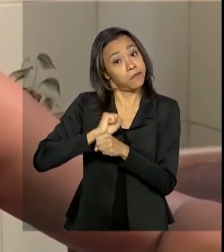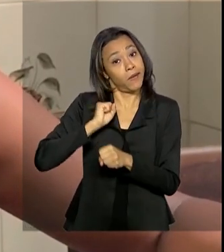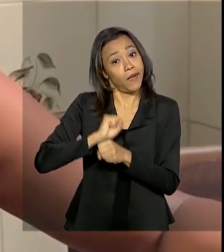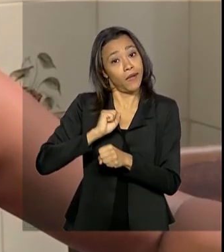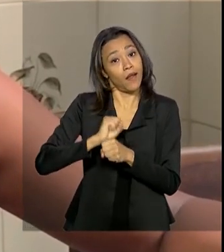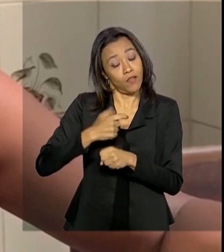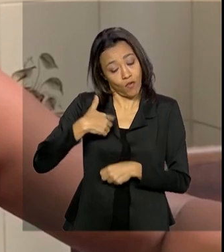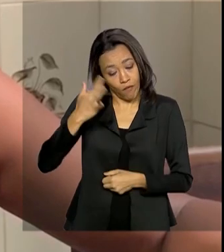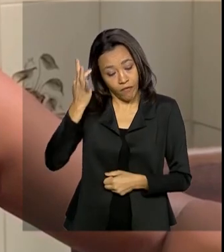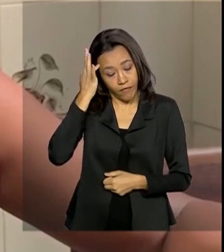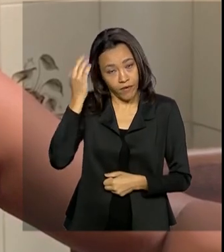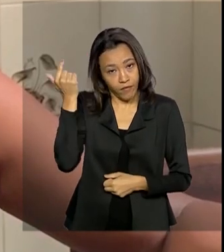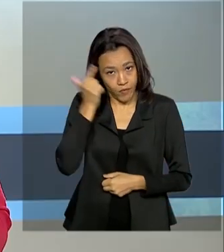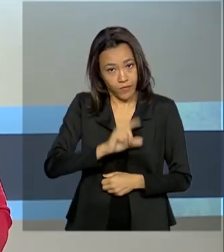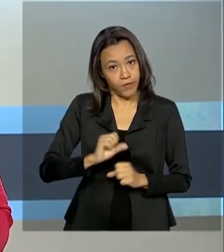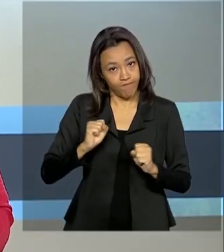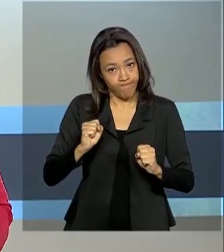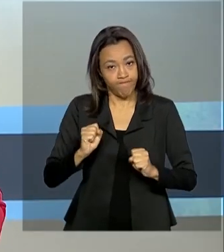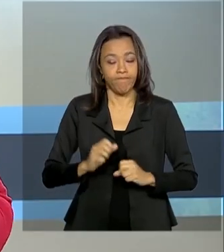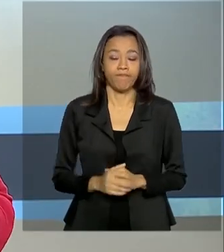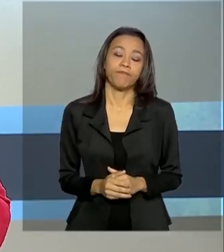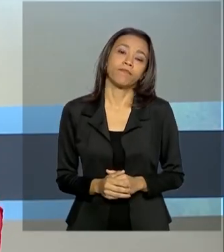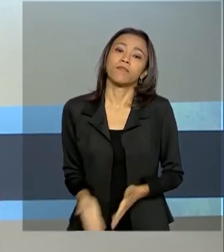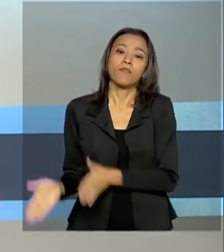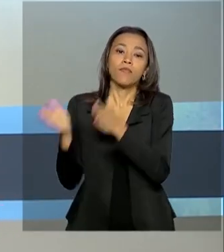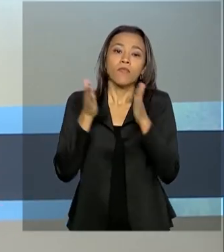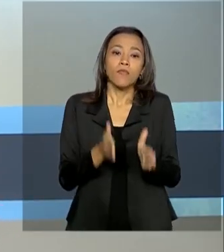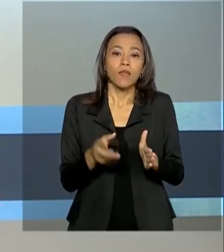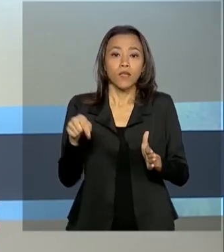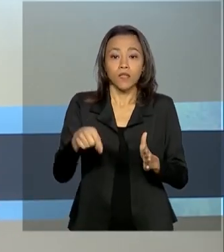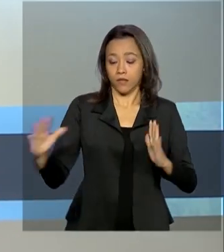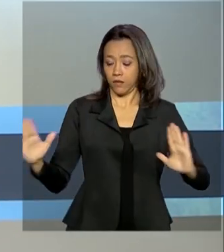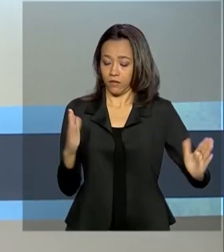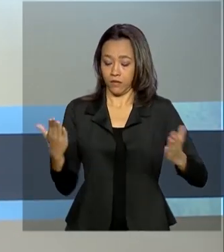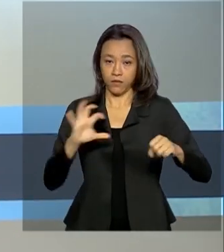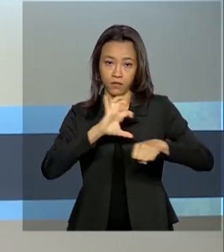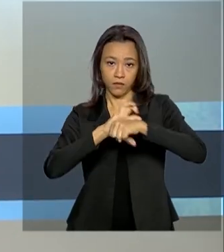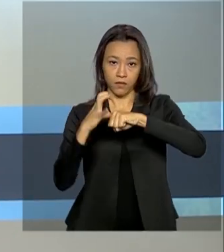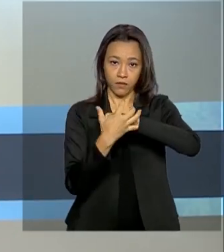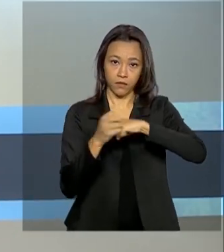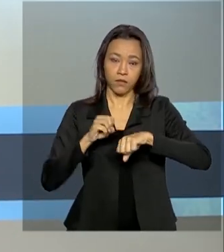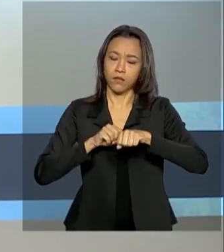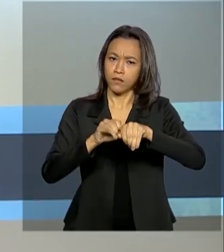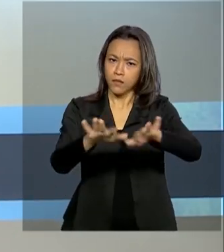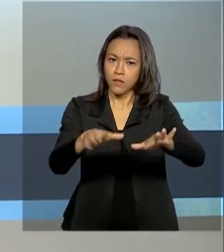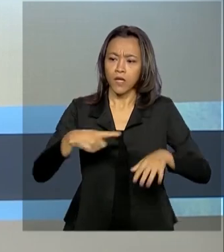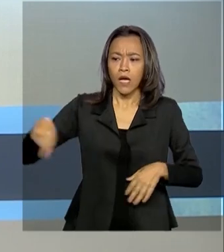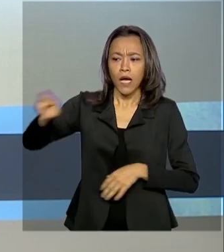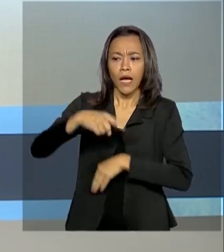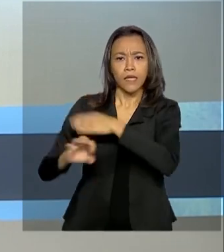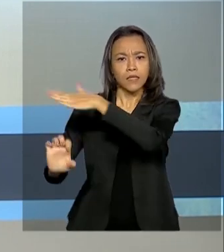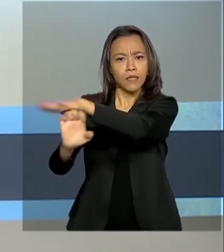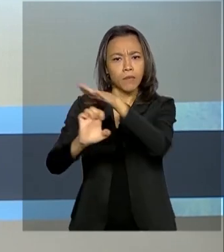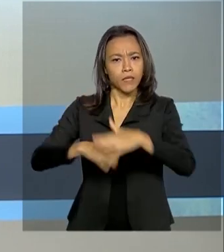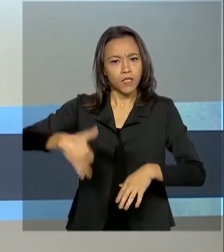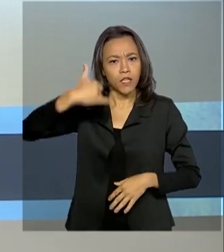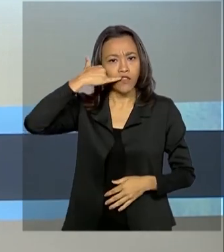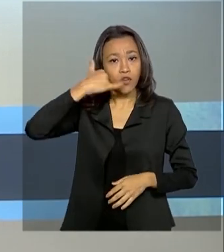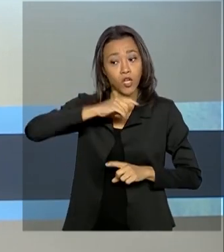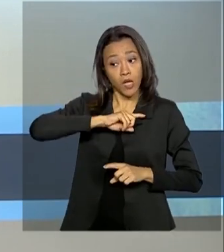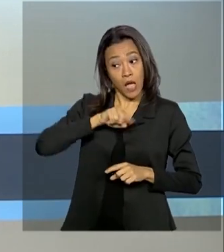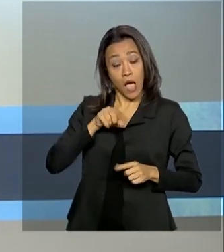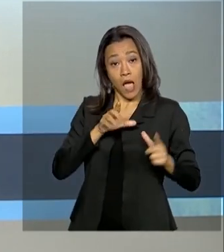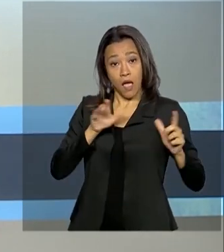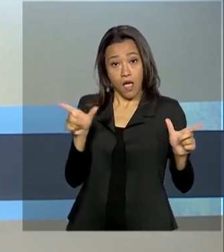estou com fé que vai dar tudo certo. E durante a pandemia, as empresas de telefonia estão proibidas pela Anatel de